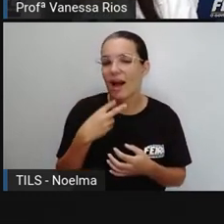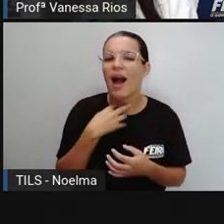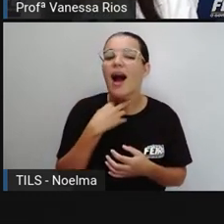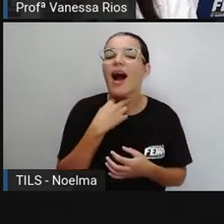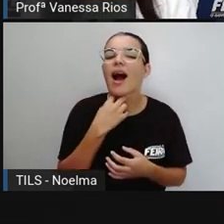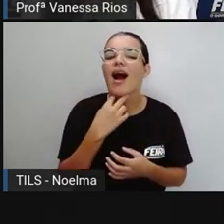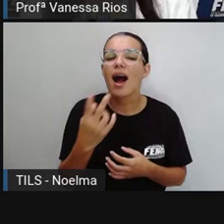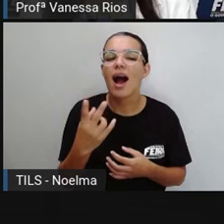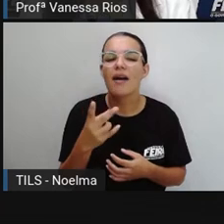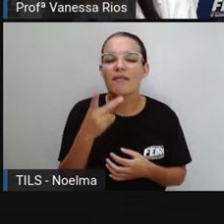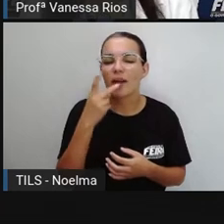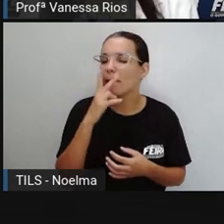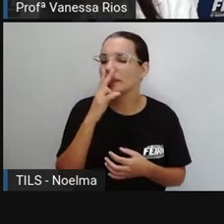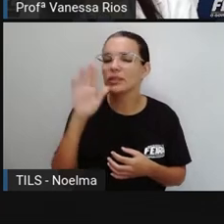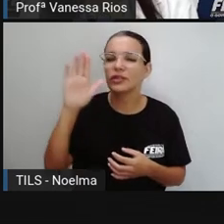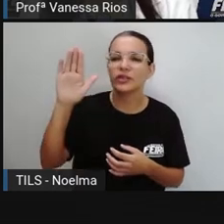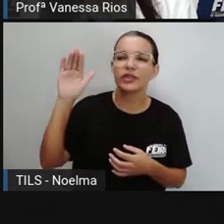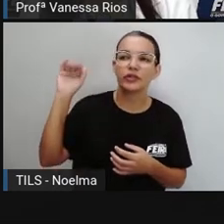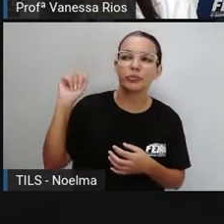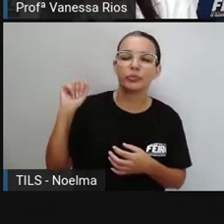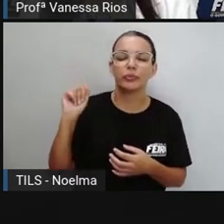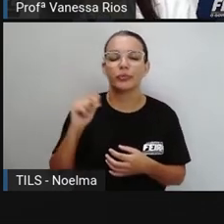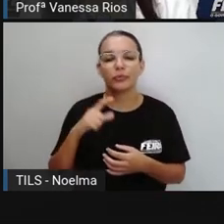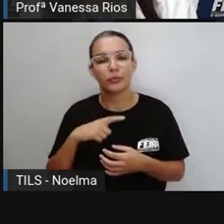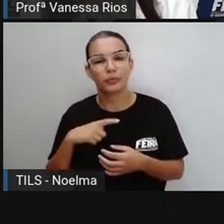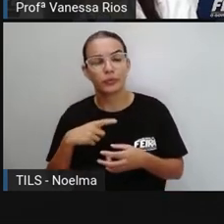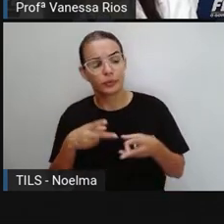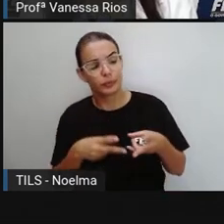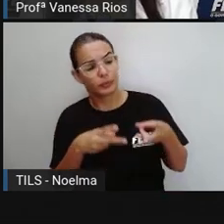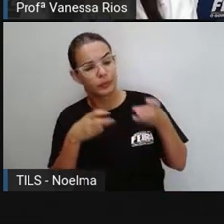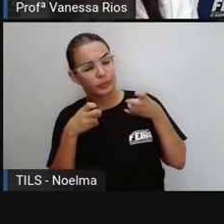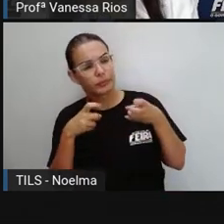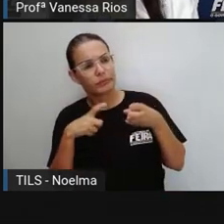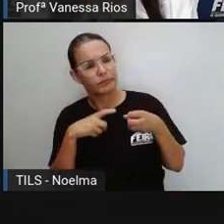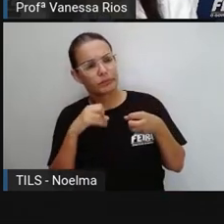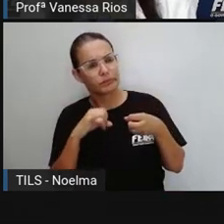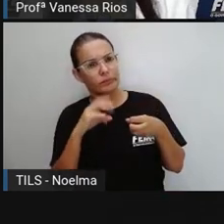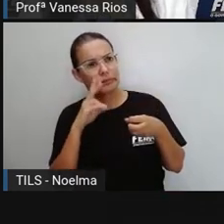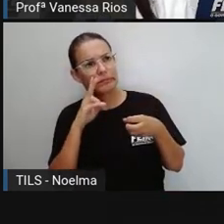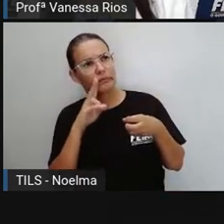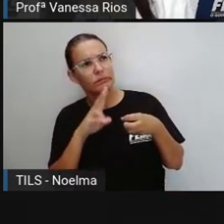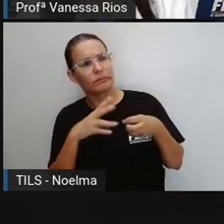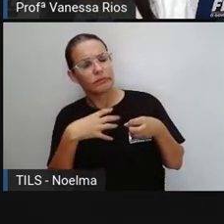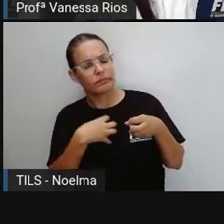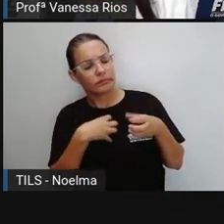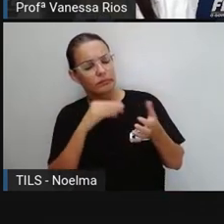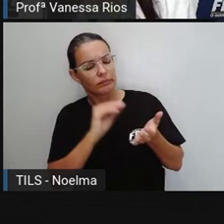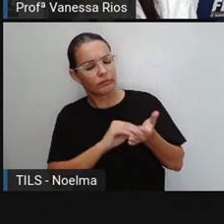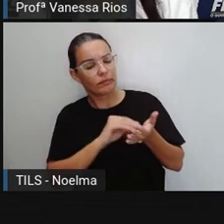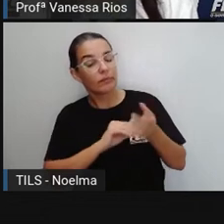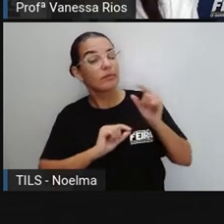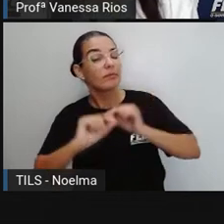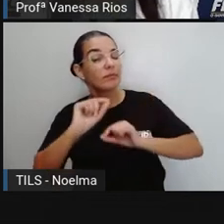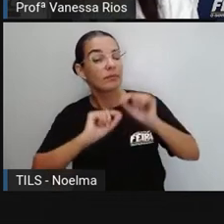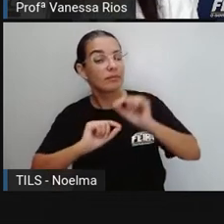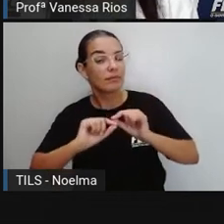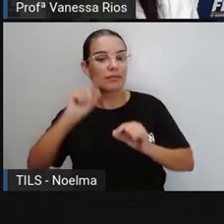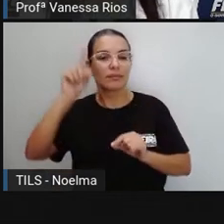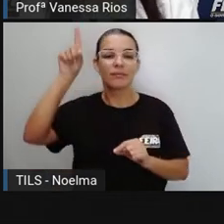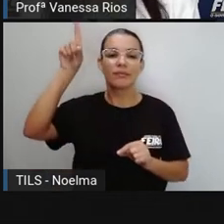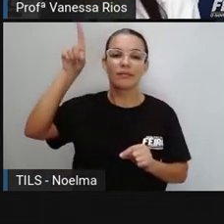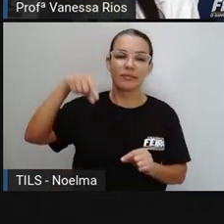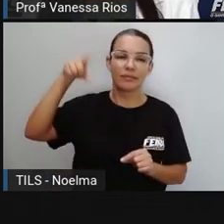estivesse chamando alguém. E perceber, de repente, se o que a gente está observando e sentindo falta são os acentos.